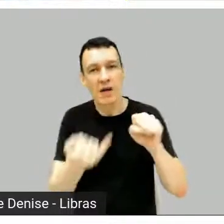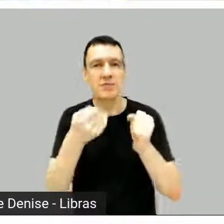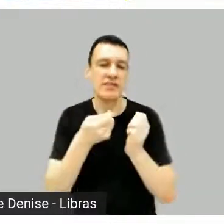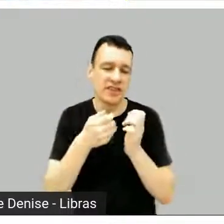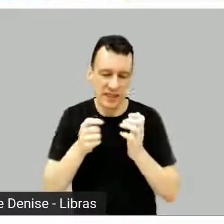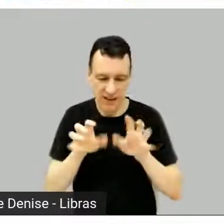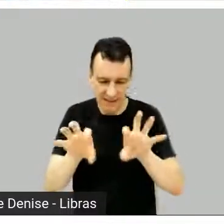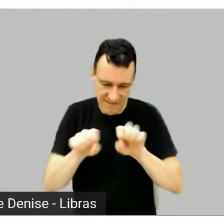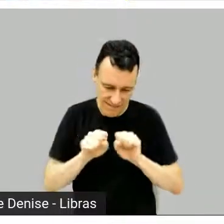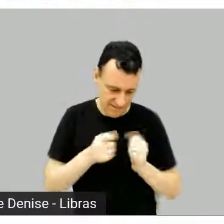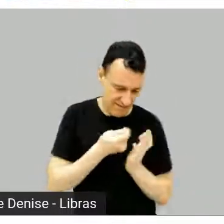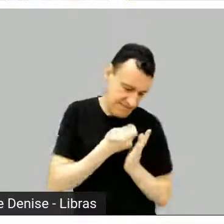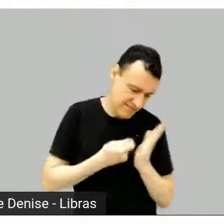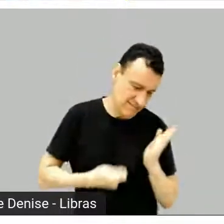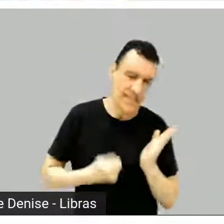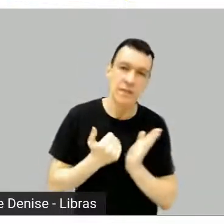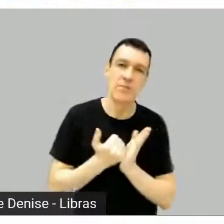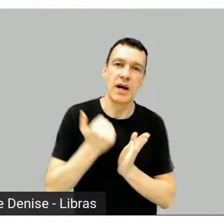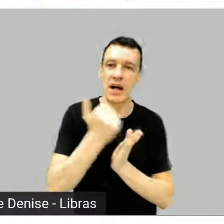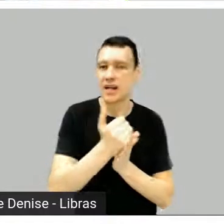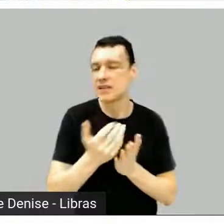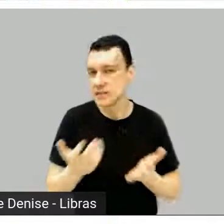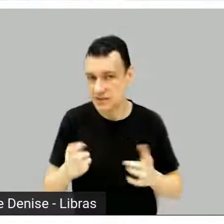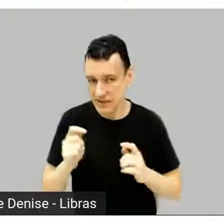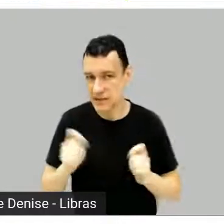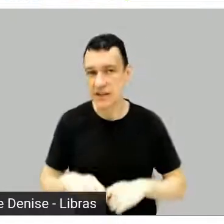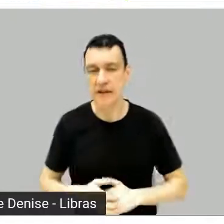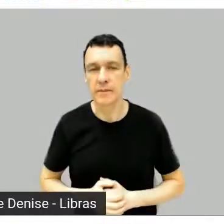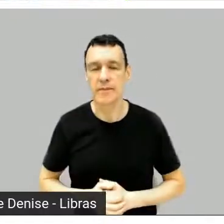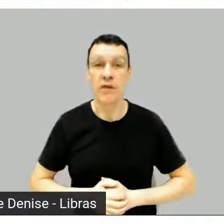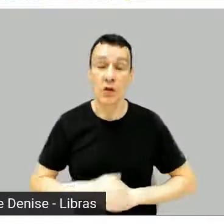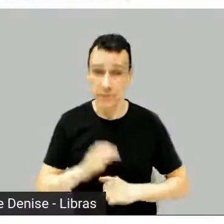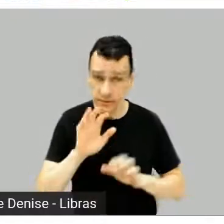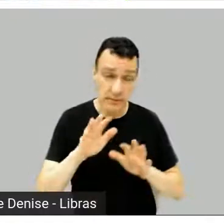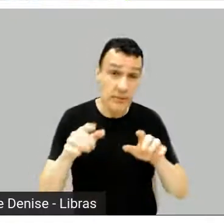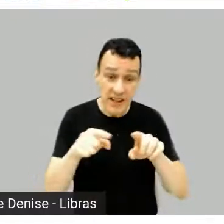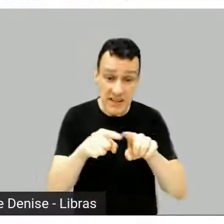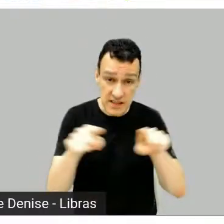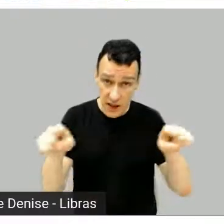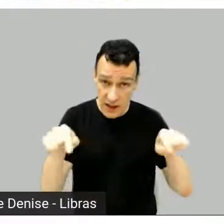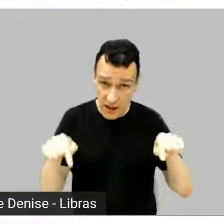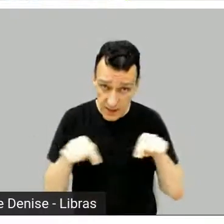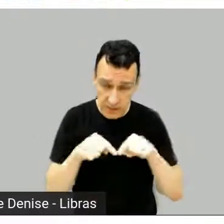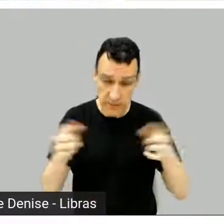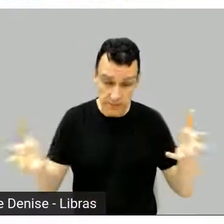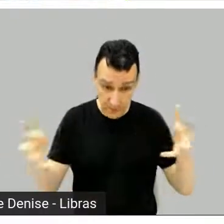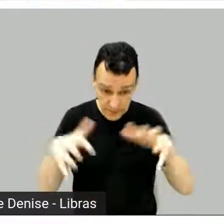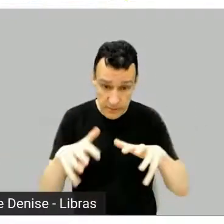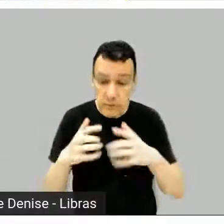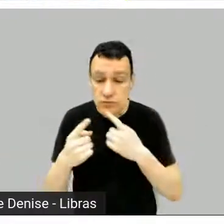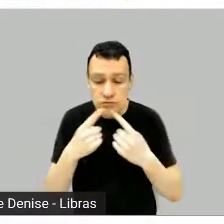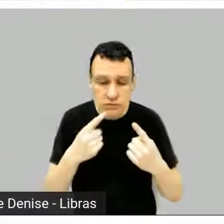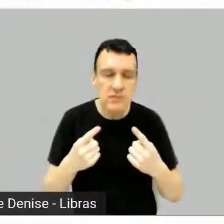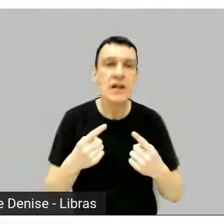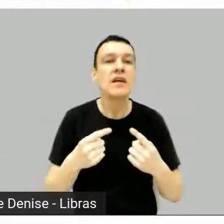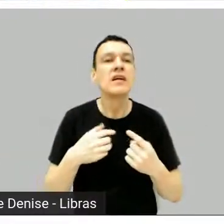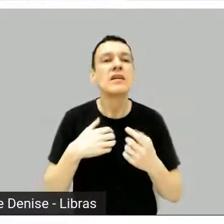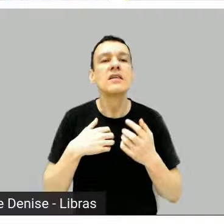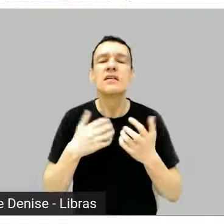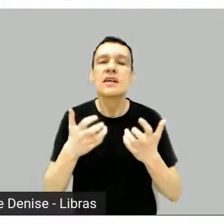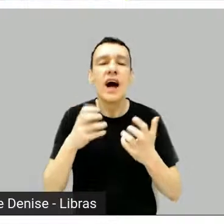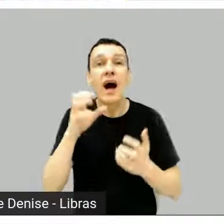uma preocupação que eu sempre tenho em uma sala é o mais rápido possível que as pessoas saquem qual é a da série